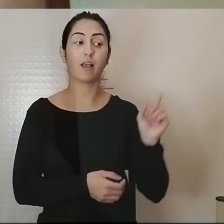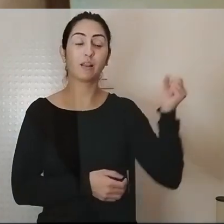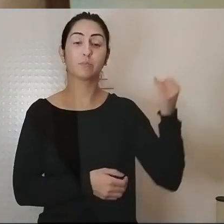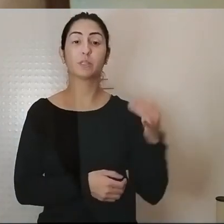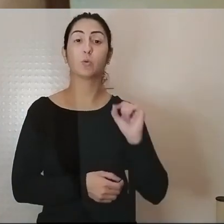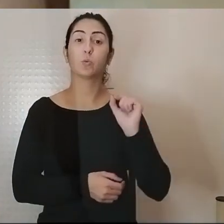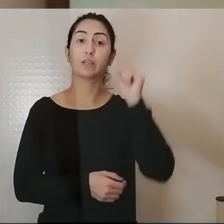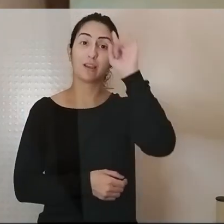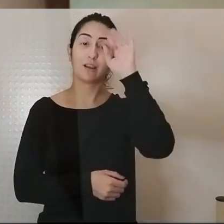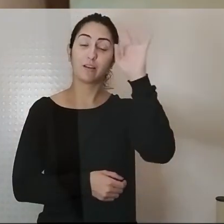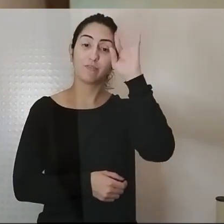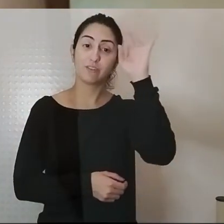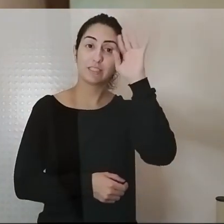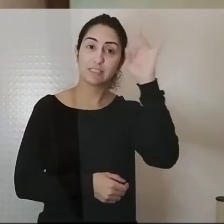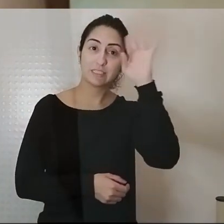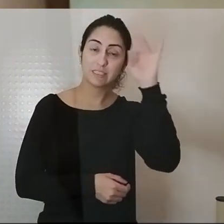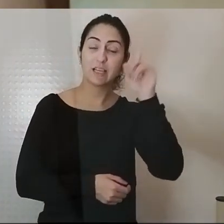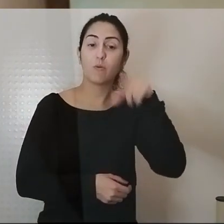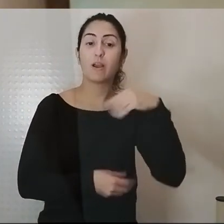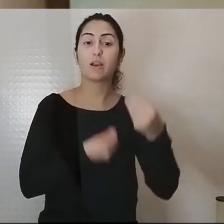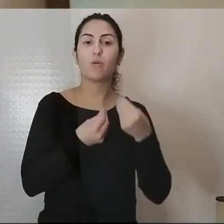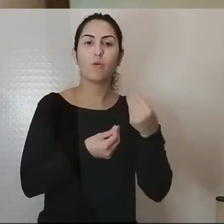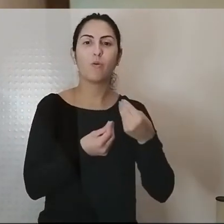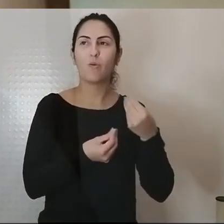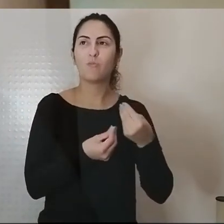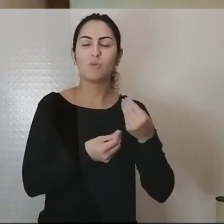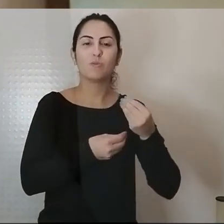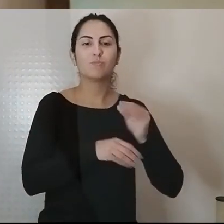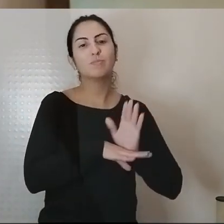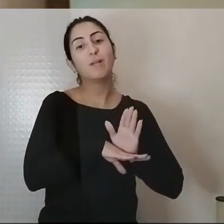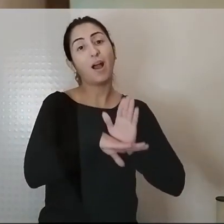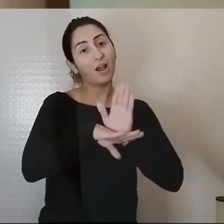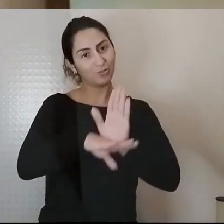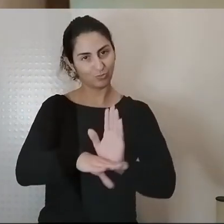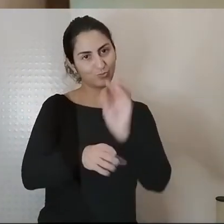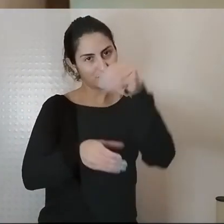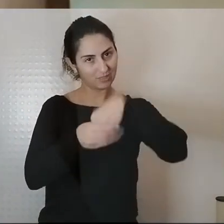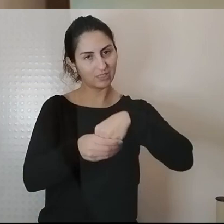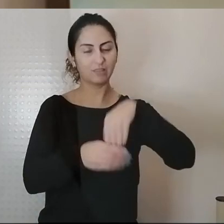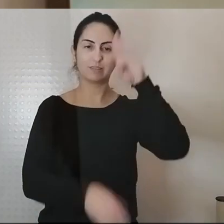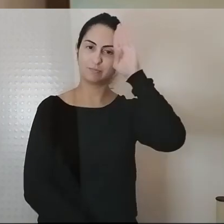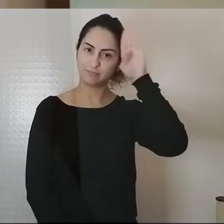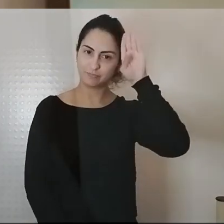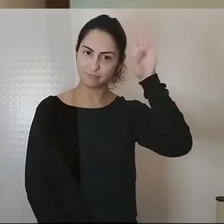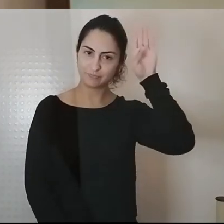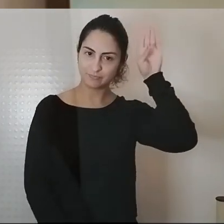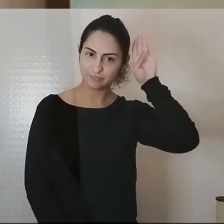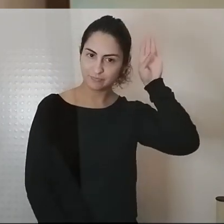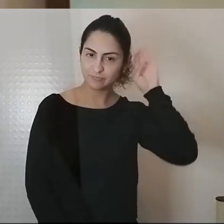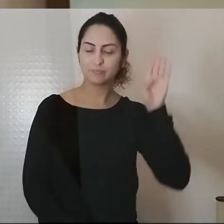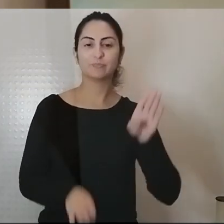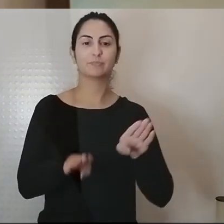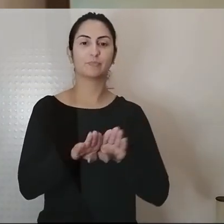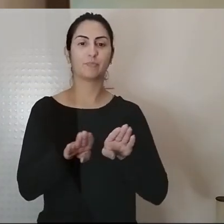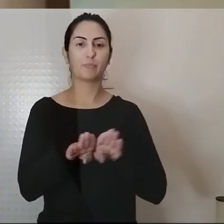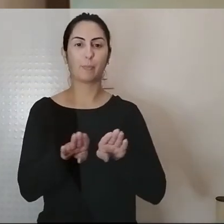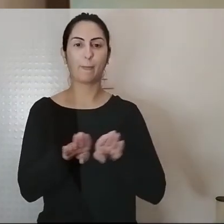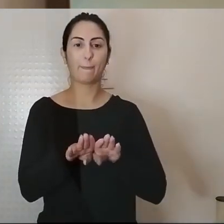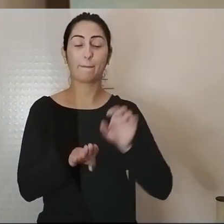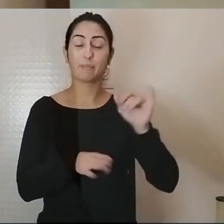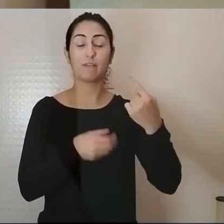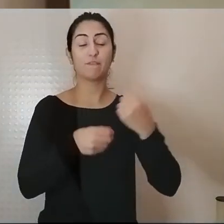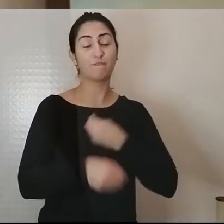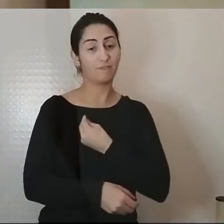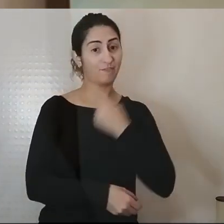reflexão dentro da solidariedade académica perante a tragédia que se vive na província de Cabo